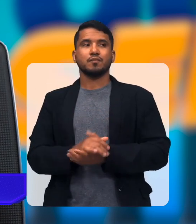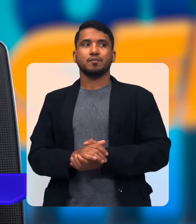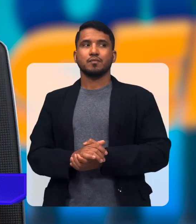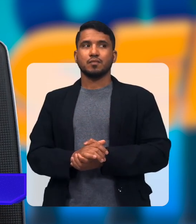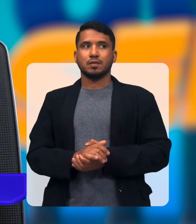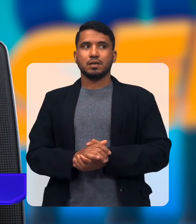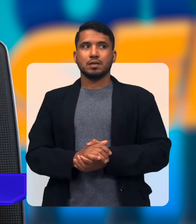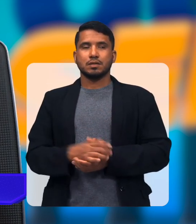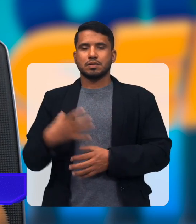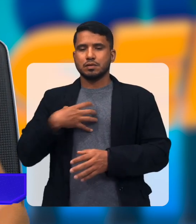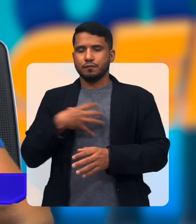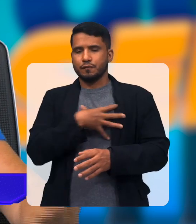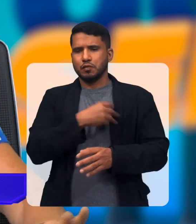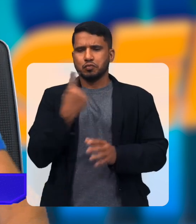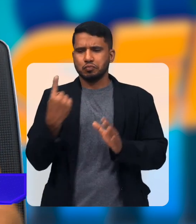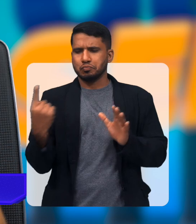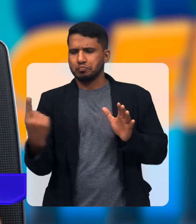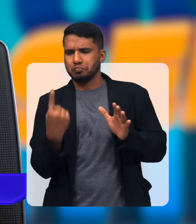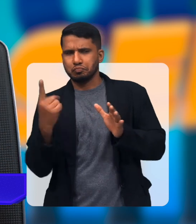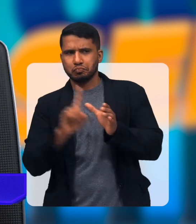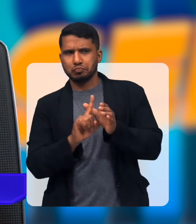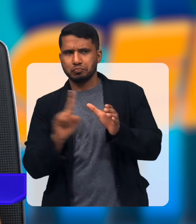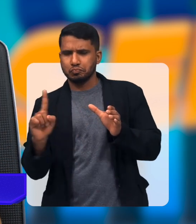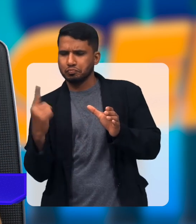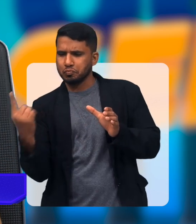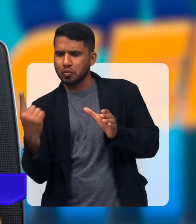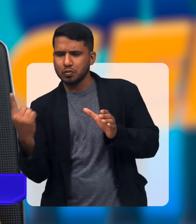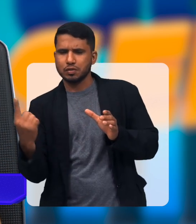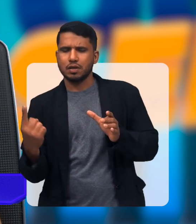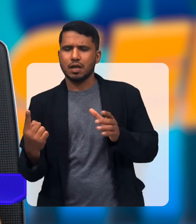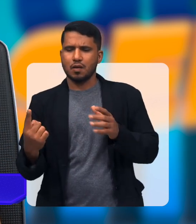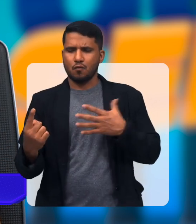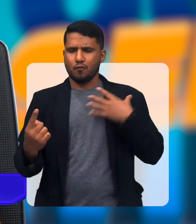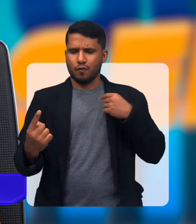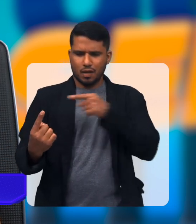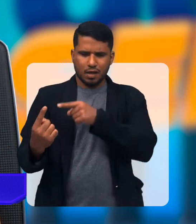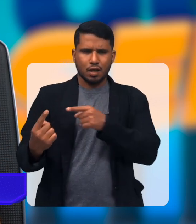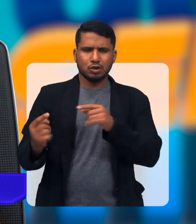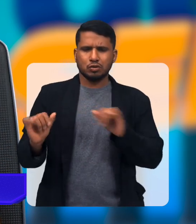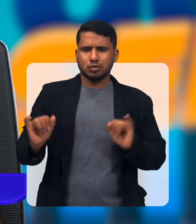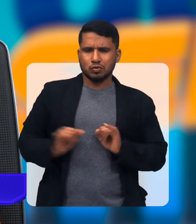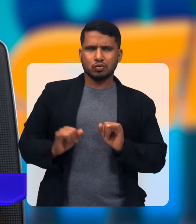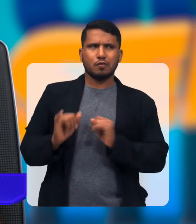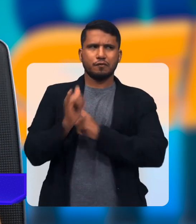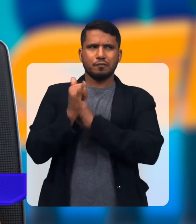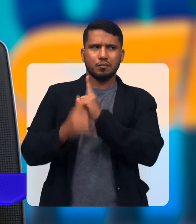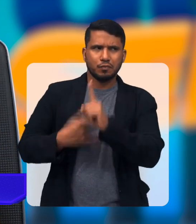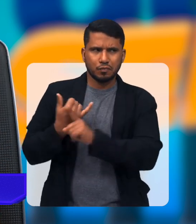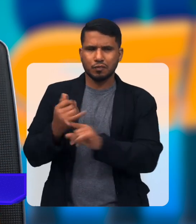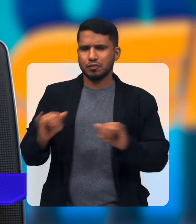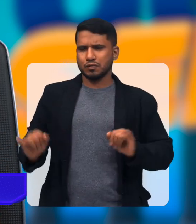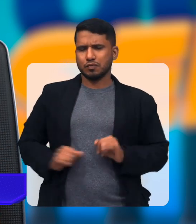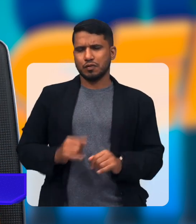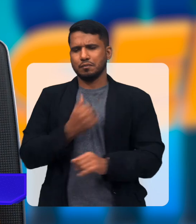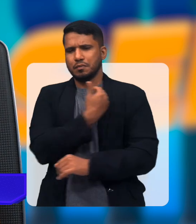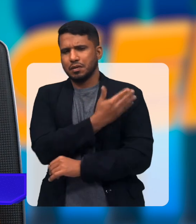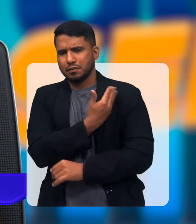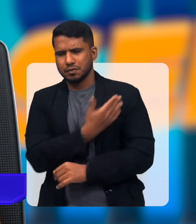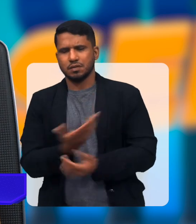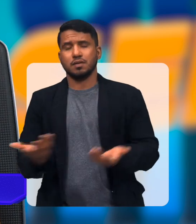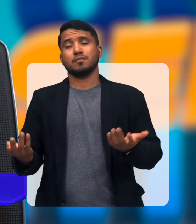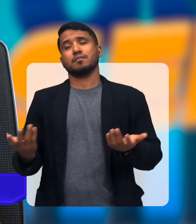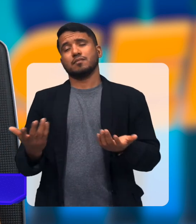lado Excluído, né? E sofre o preconceito dos outros alunos também